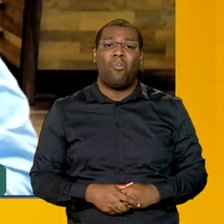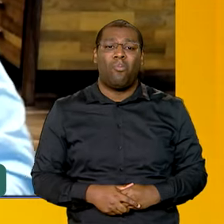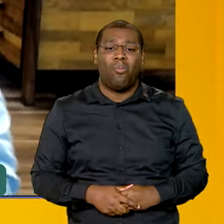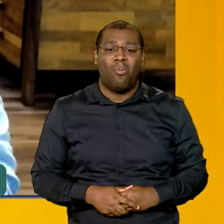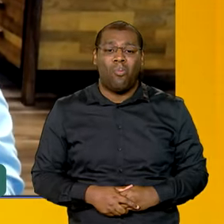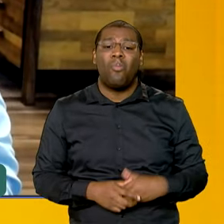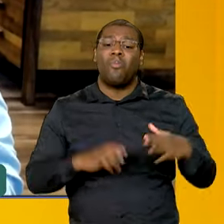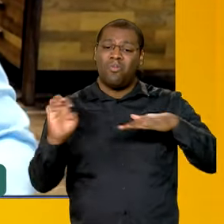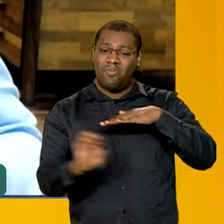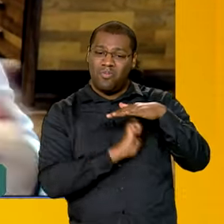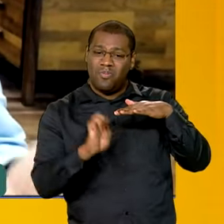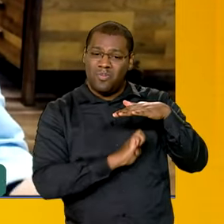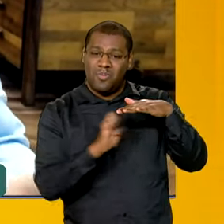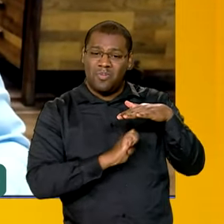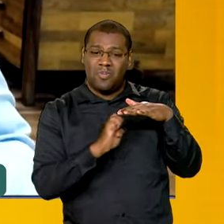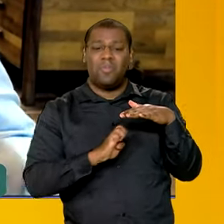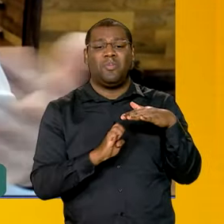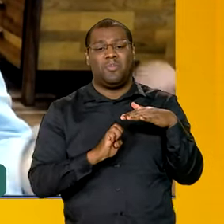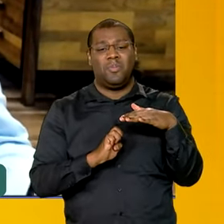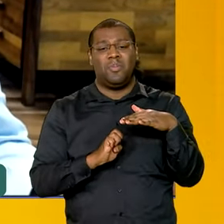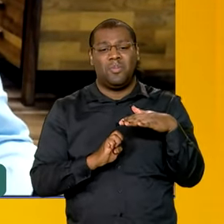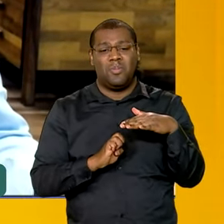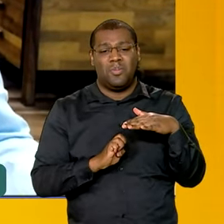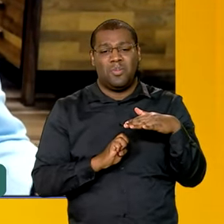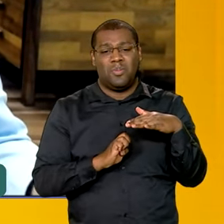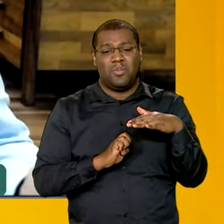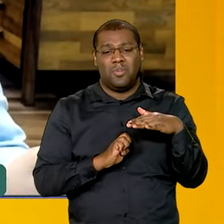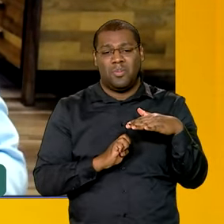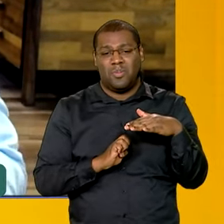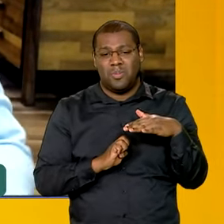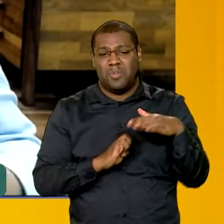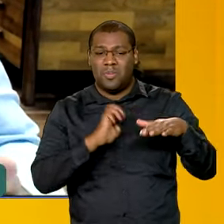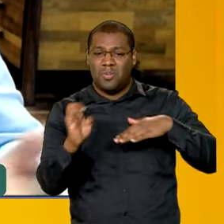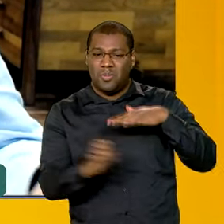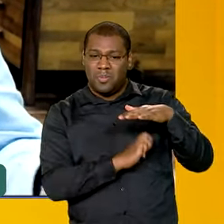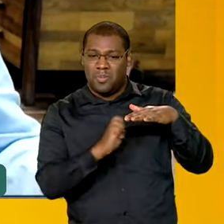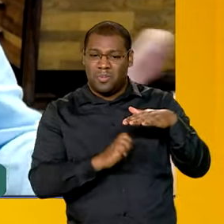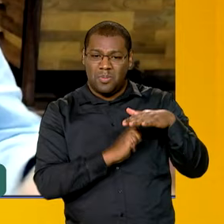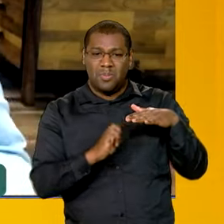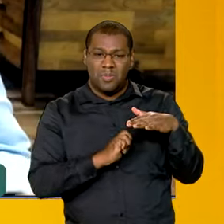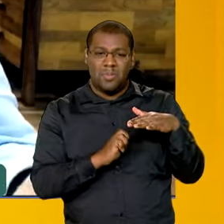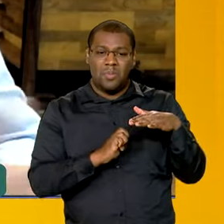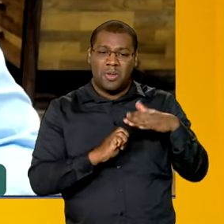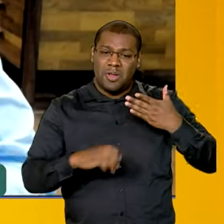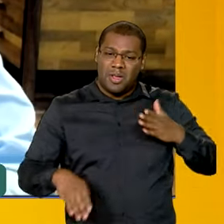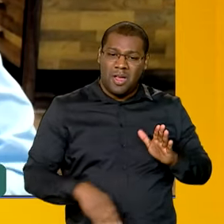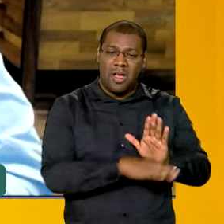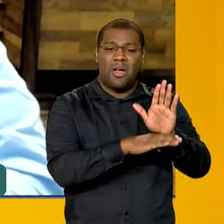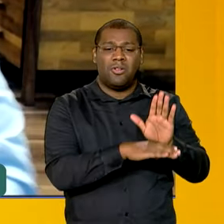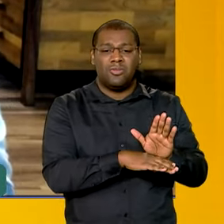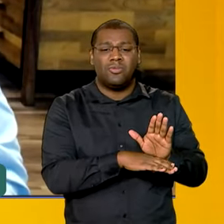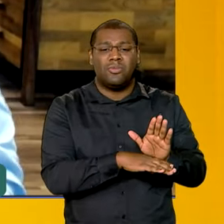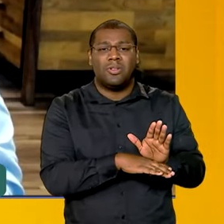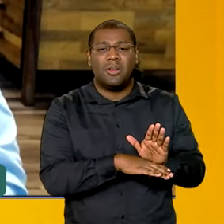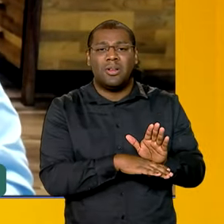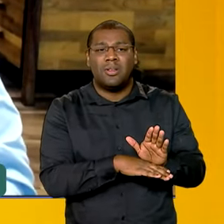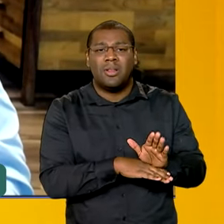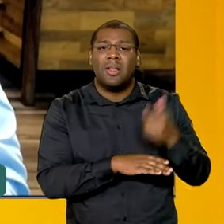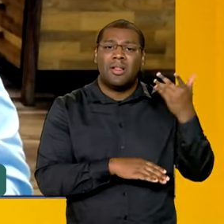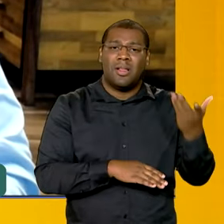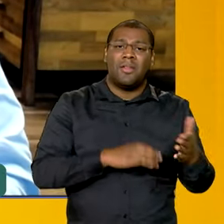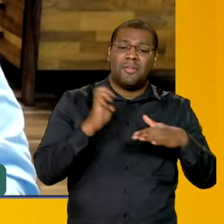as empresas que produzem a linha branca, por exemplo, como facilitar para o preço estar